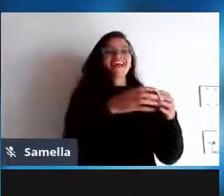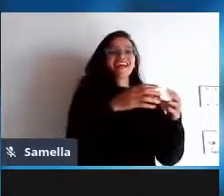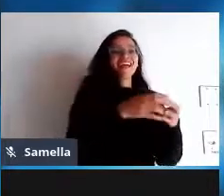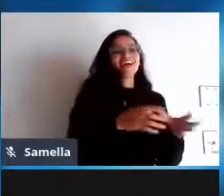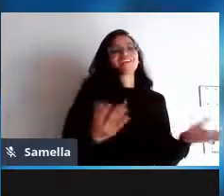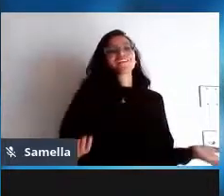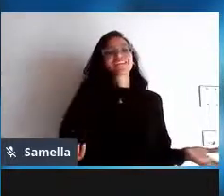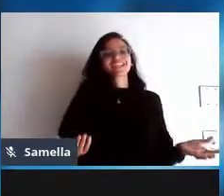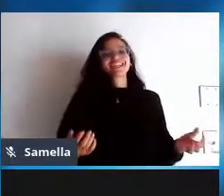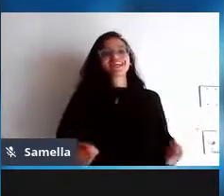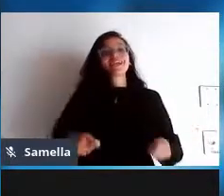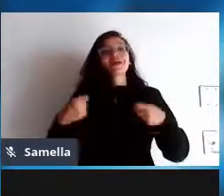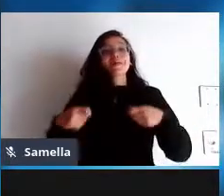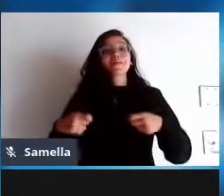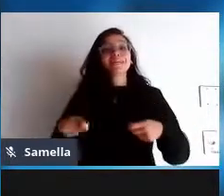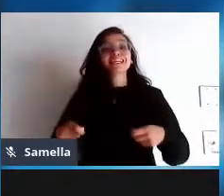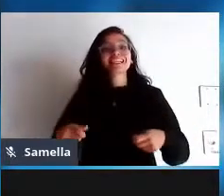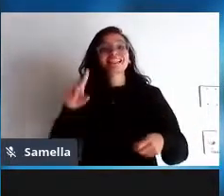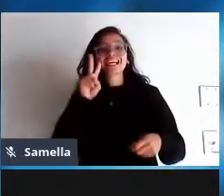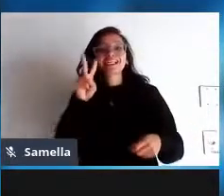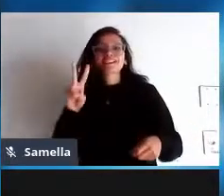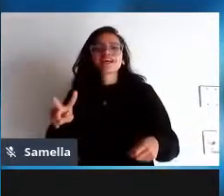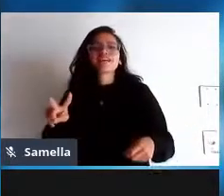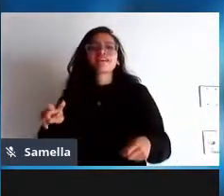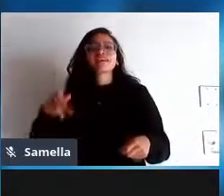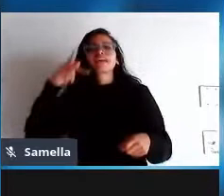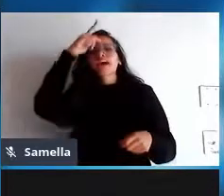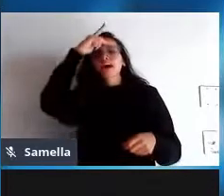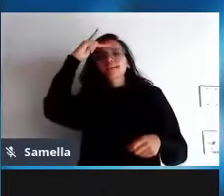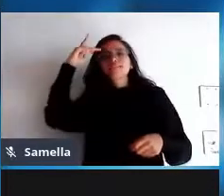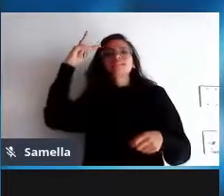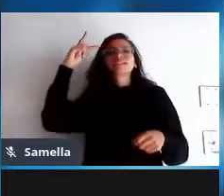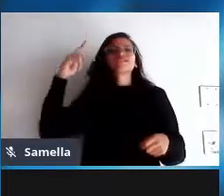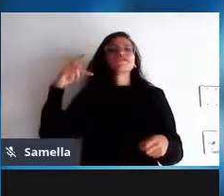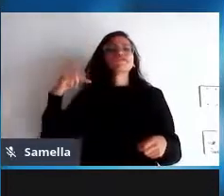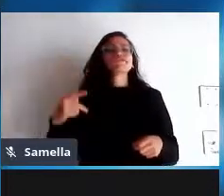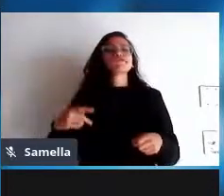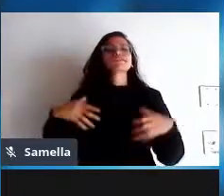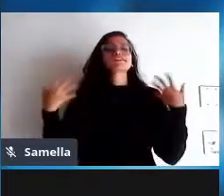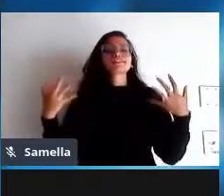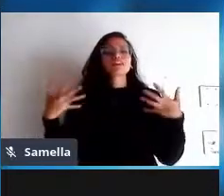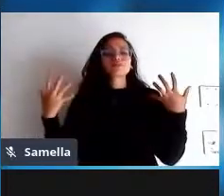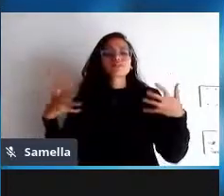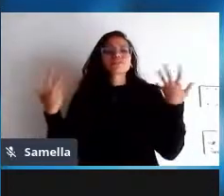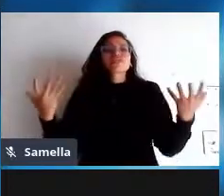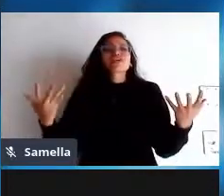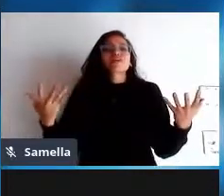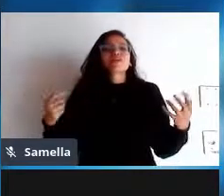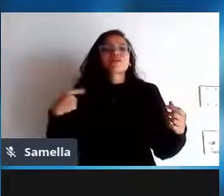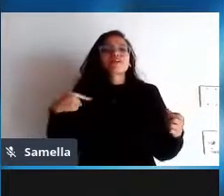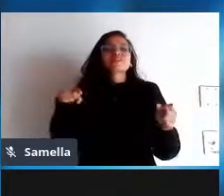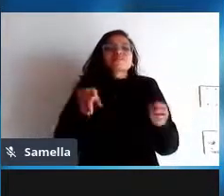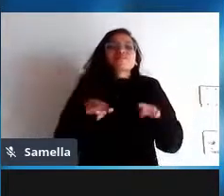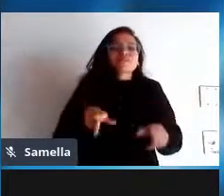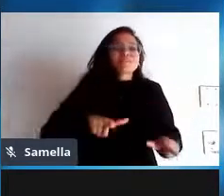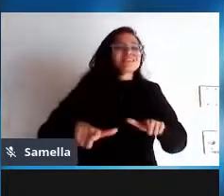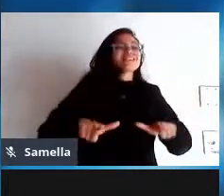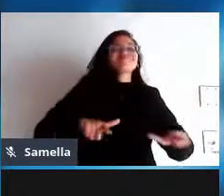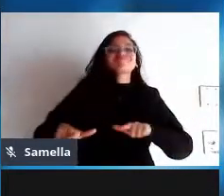preciso ver as necessidades de quem se dedica a prestar serviços em torno de software livre ou seja se alguém o nosso